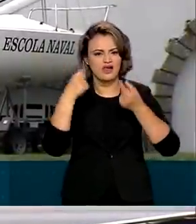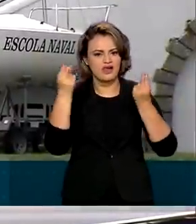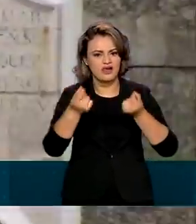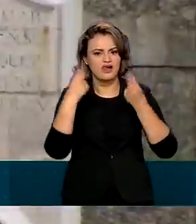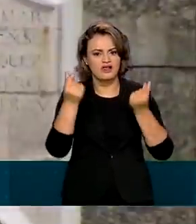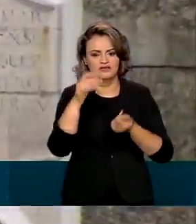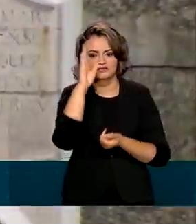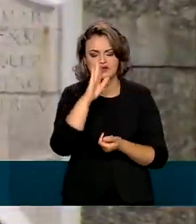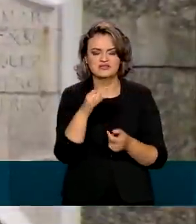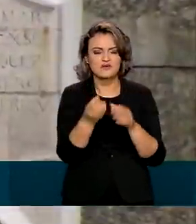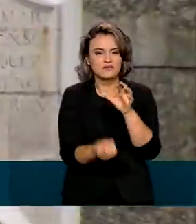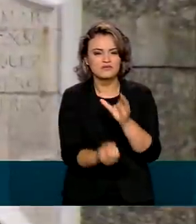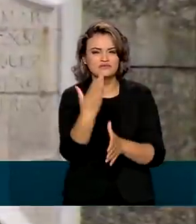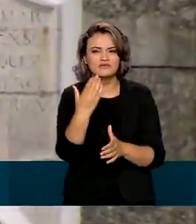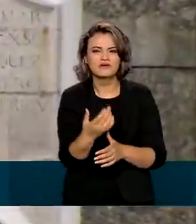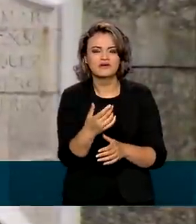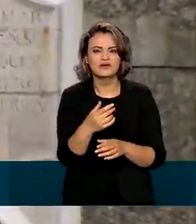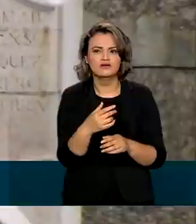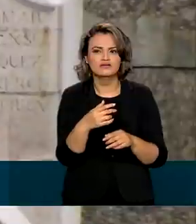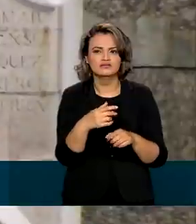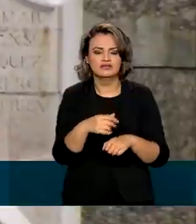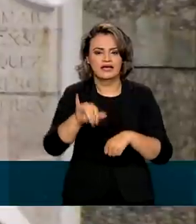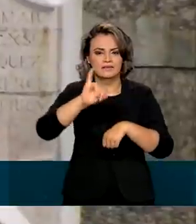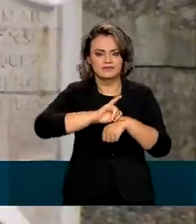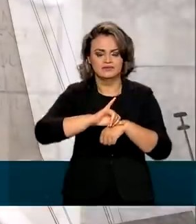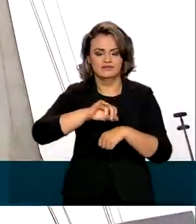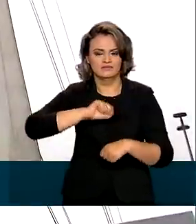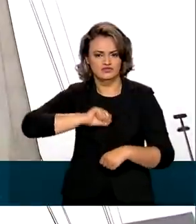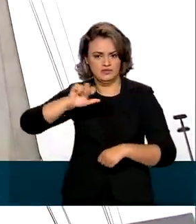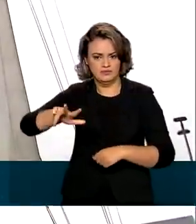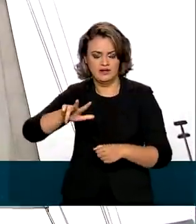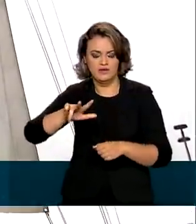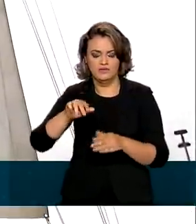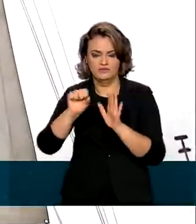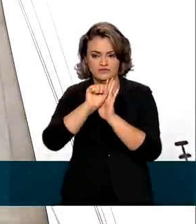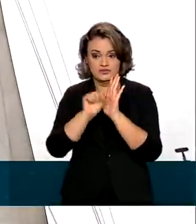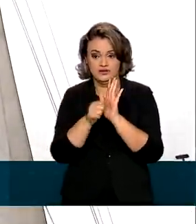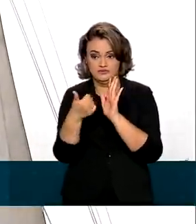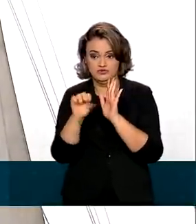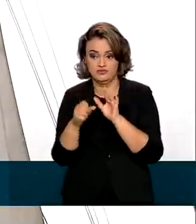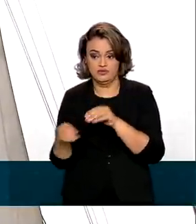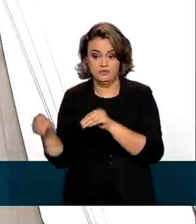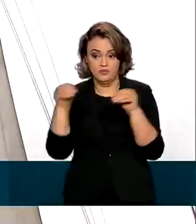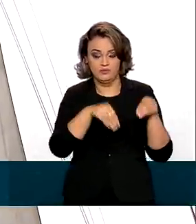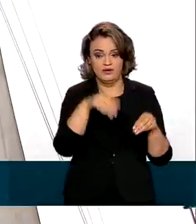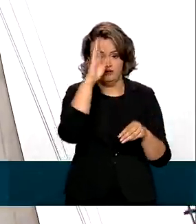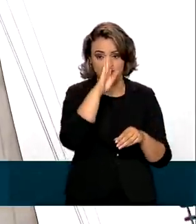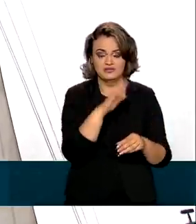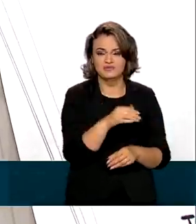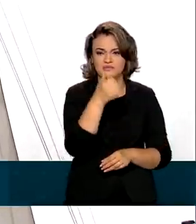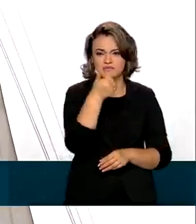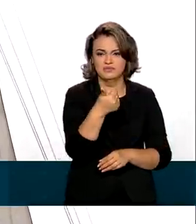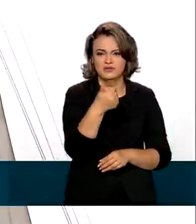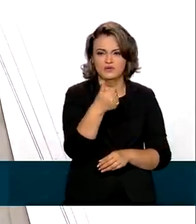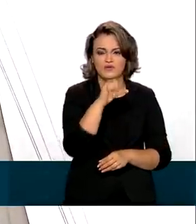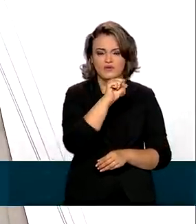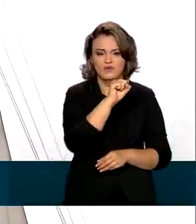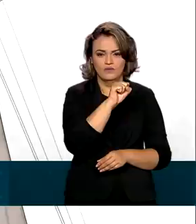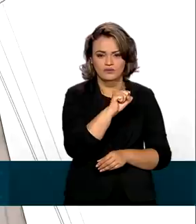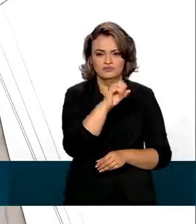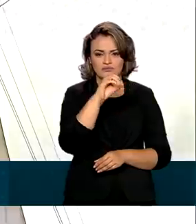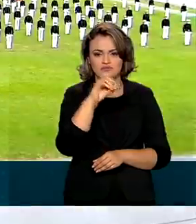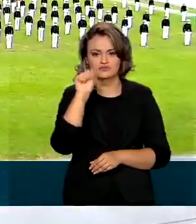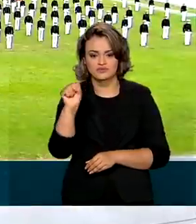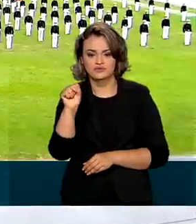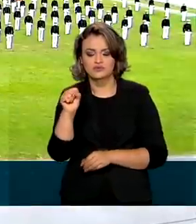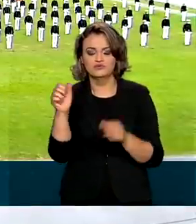Brasil. Foi criada em Lisboa no século XVIII e transferida para cá em 1808, junto com